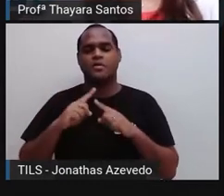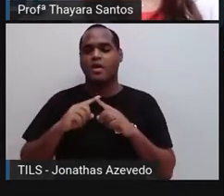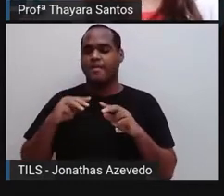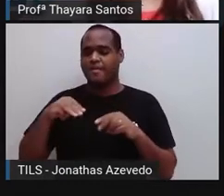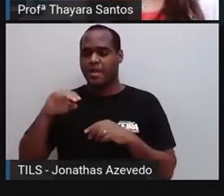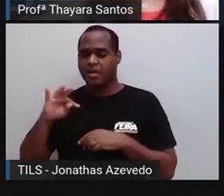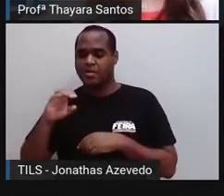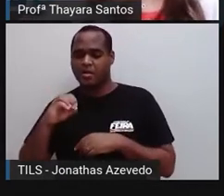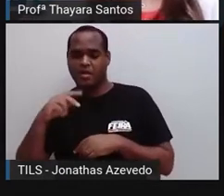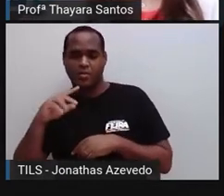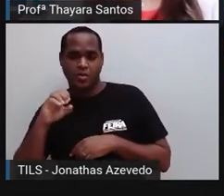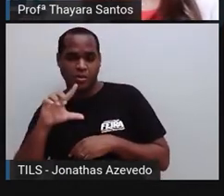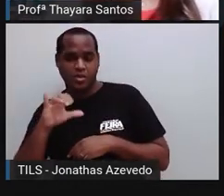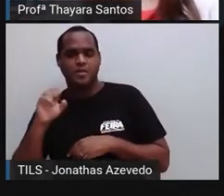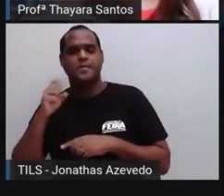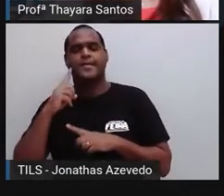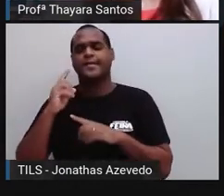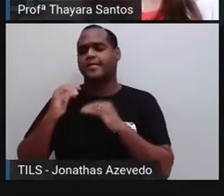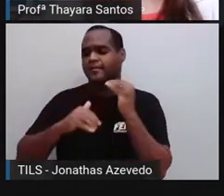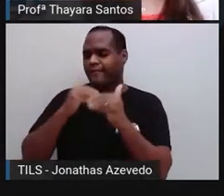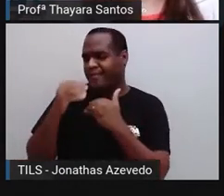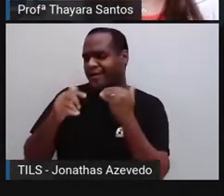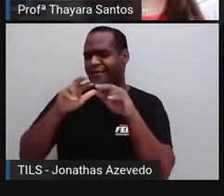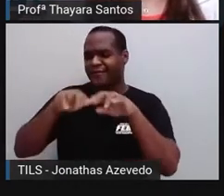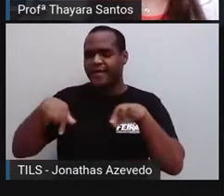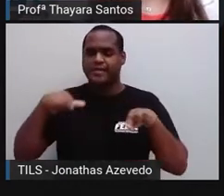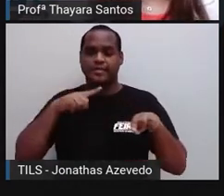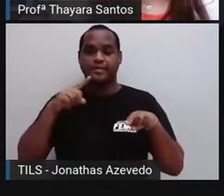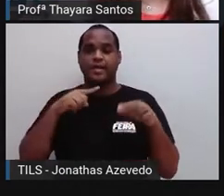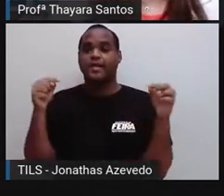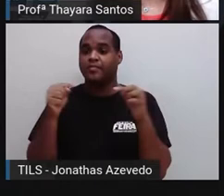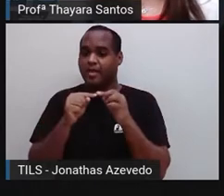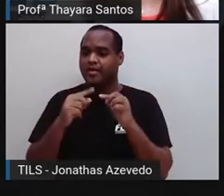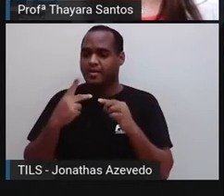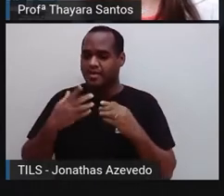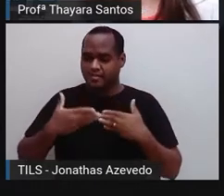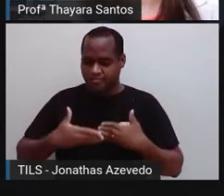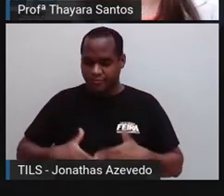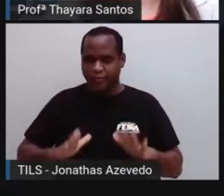homeostase, crescimento, desenvolvimento e também de reprodução.